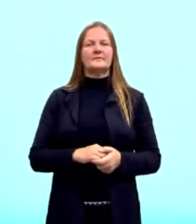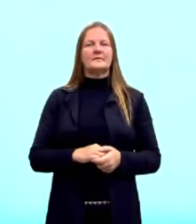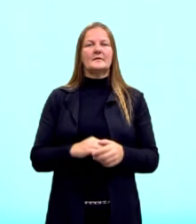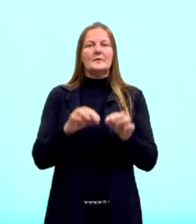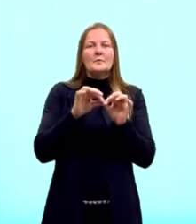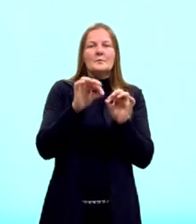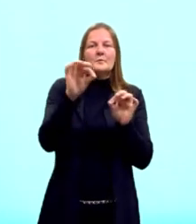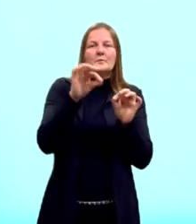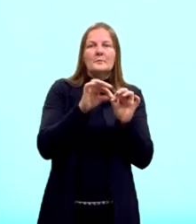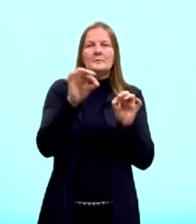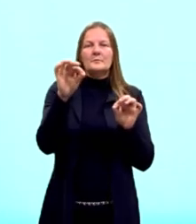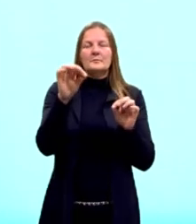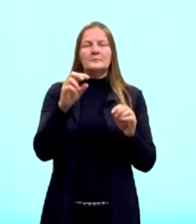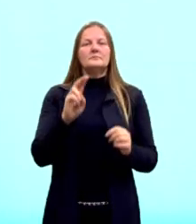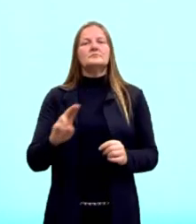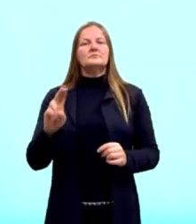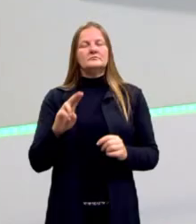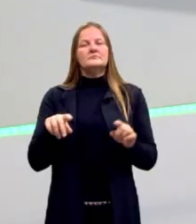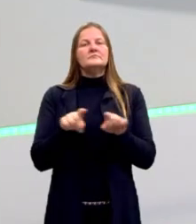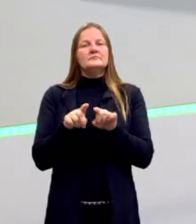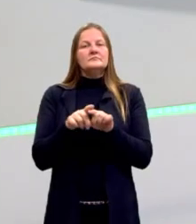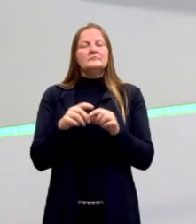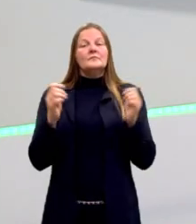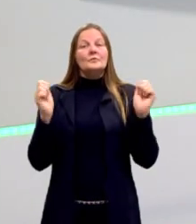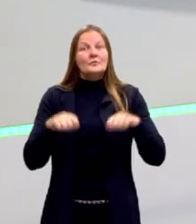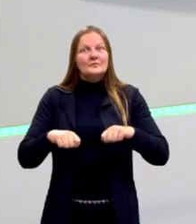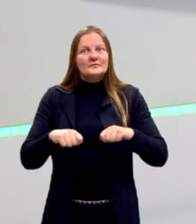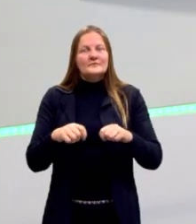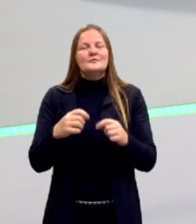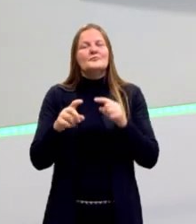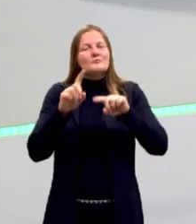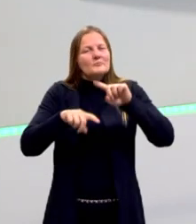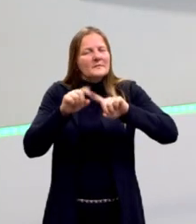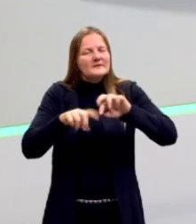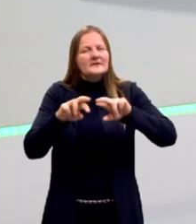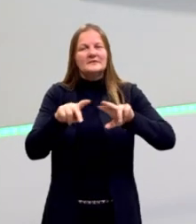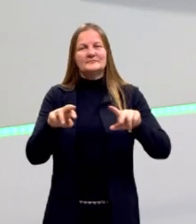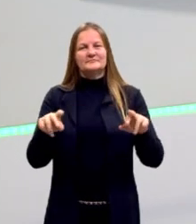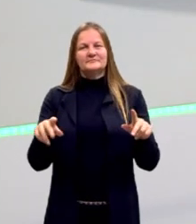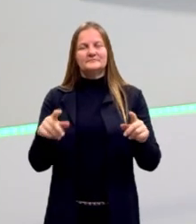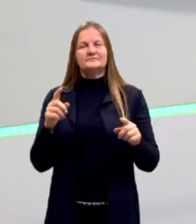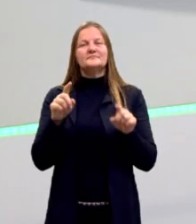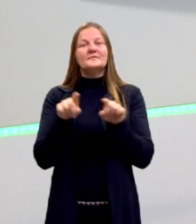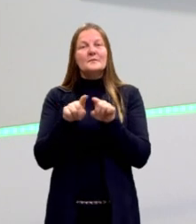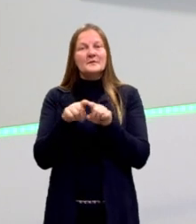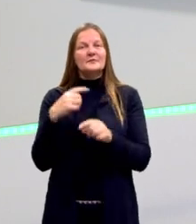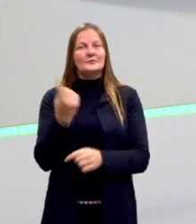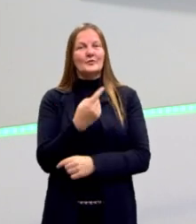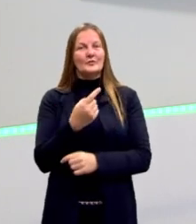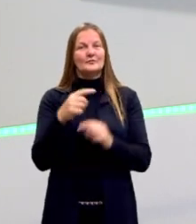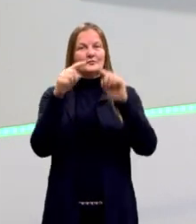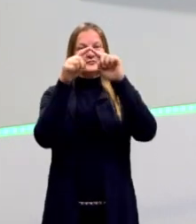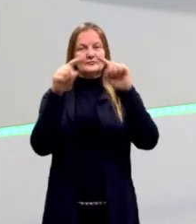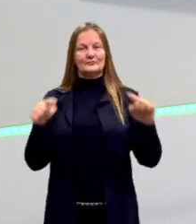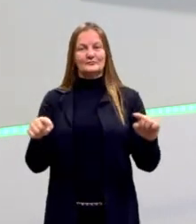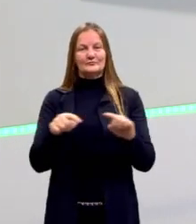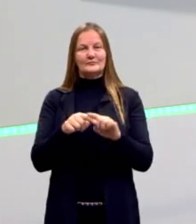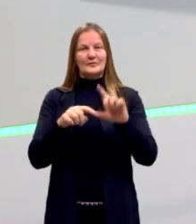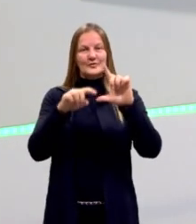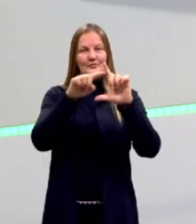Nós vamos ver um pouco mais então outros instrumentos e também de fato o nosso triângulo retângulo.